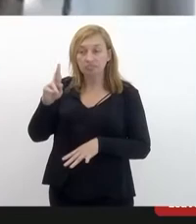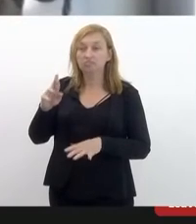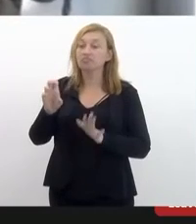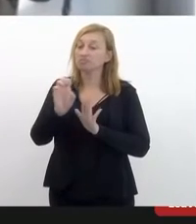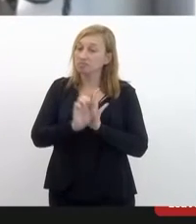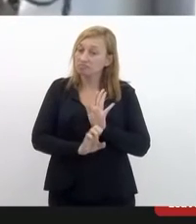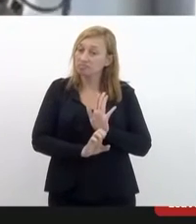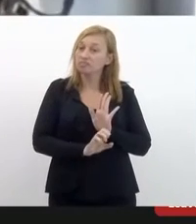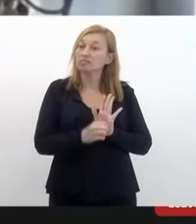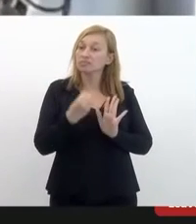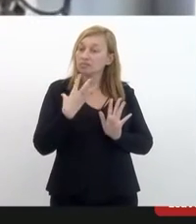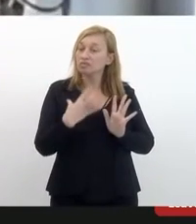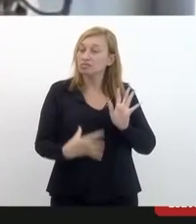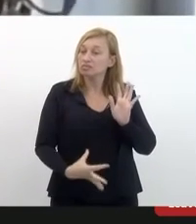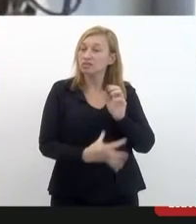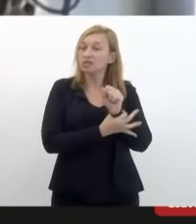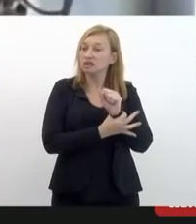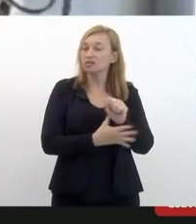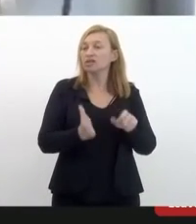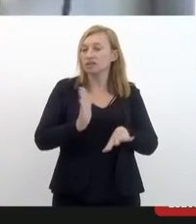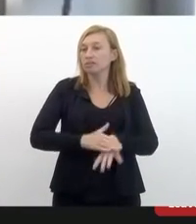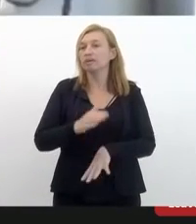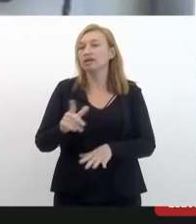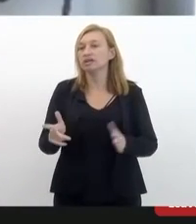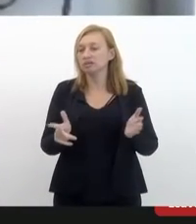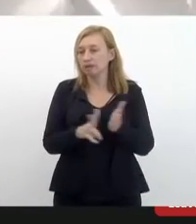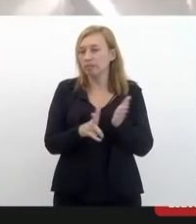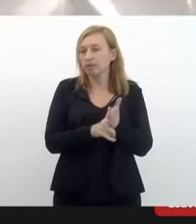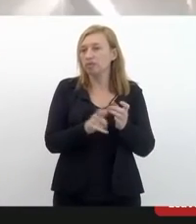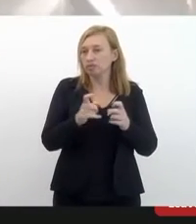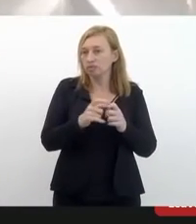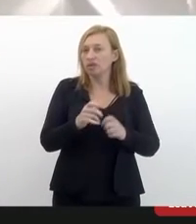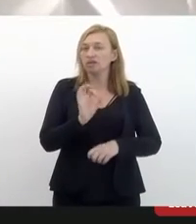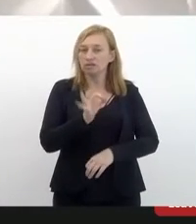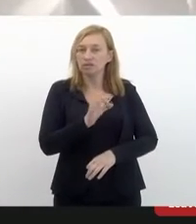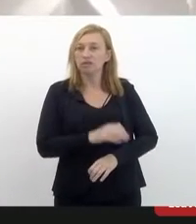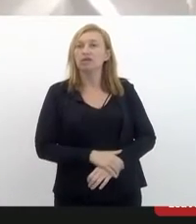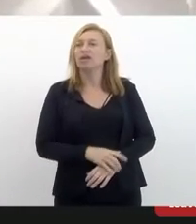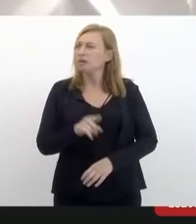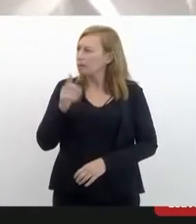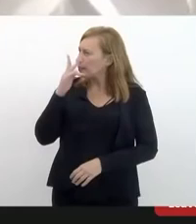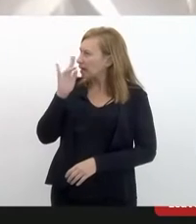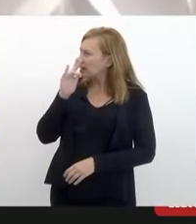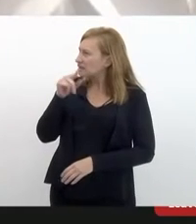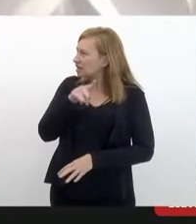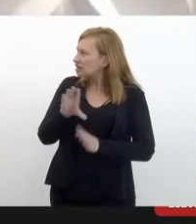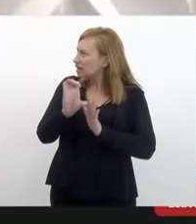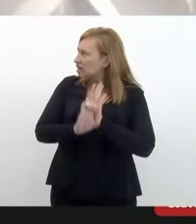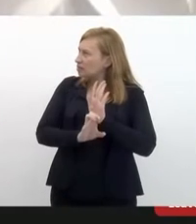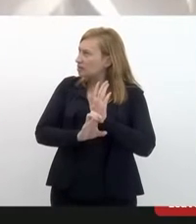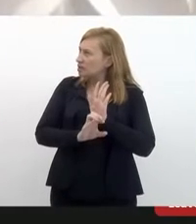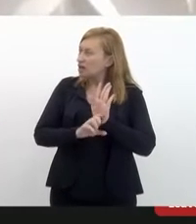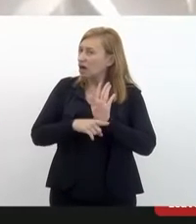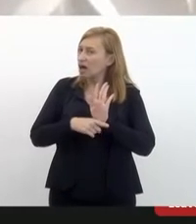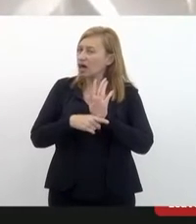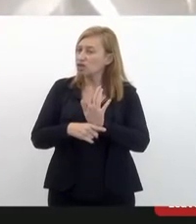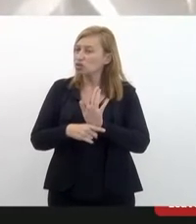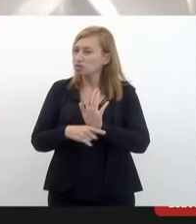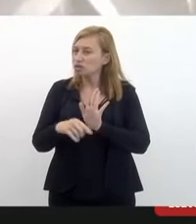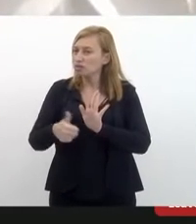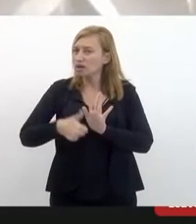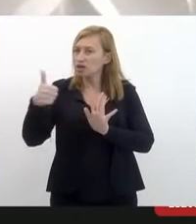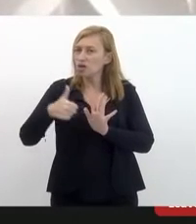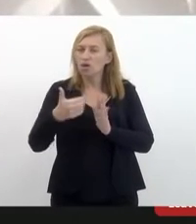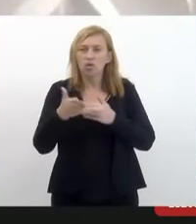porque isso assegura mais credibilidade ao laudo. Me parece que essa emenda, ela põe abaixo qualquer